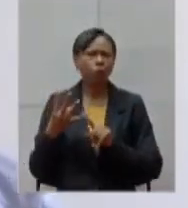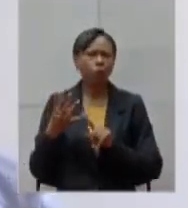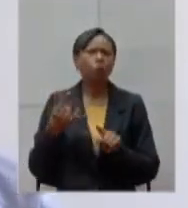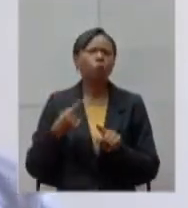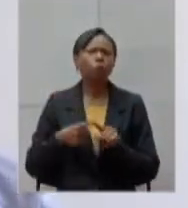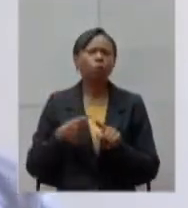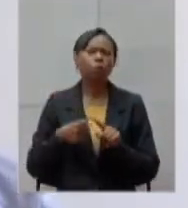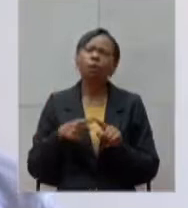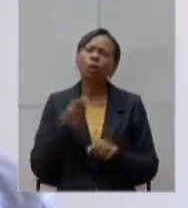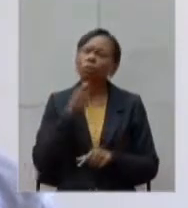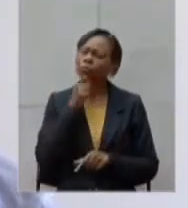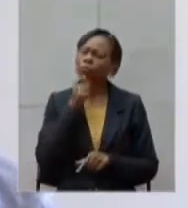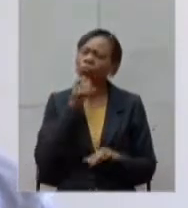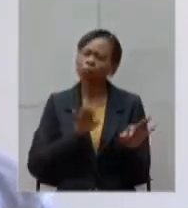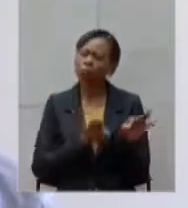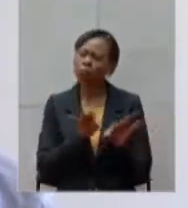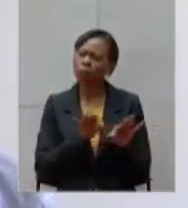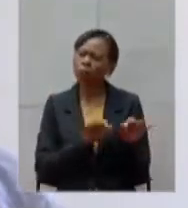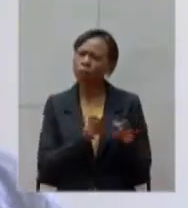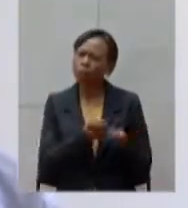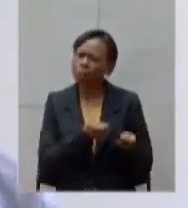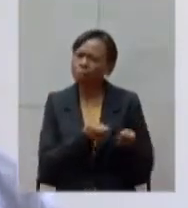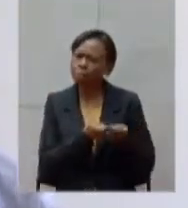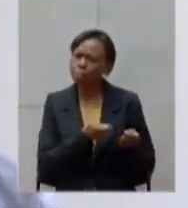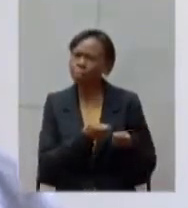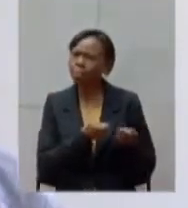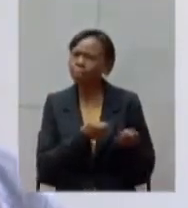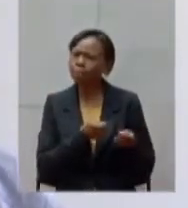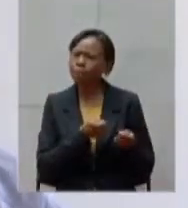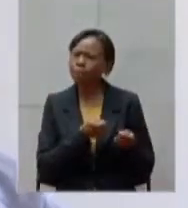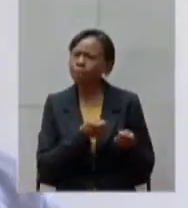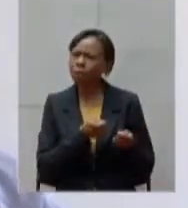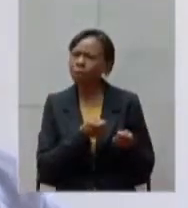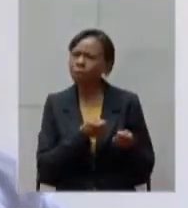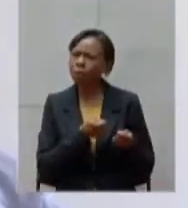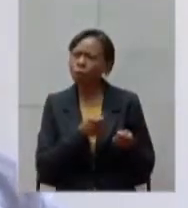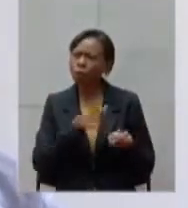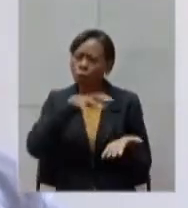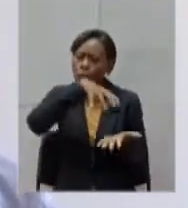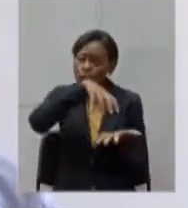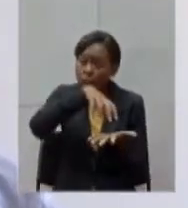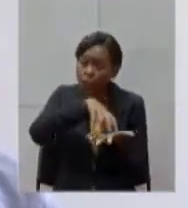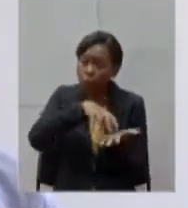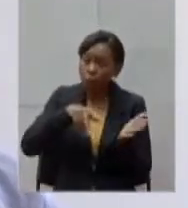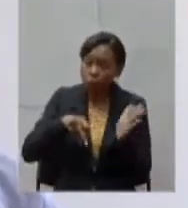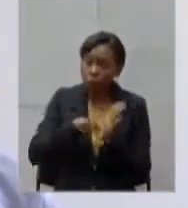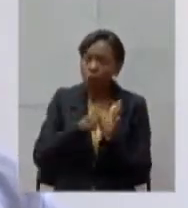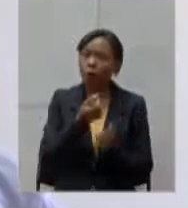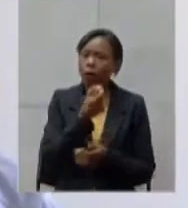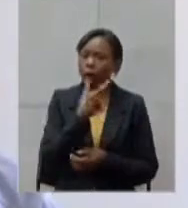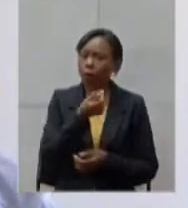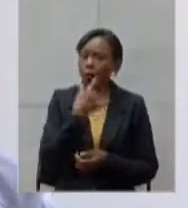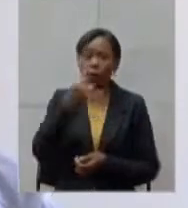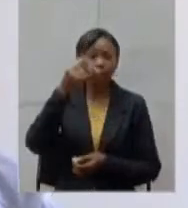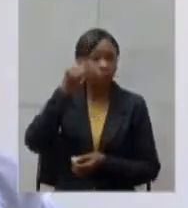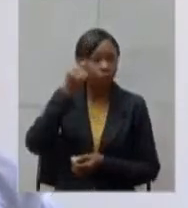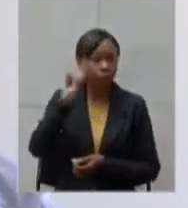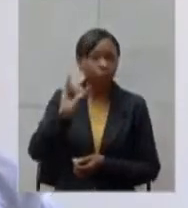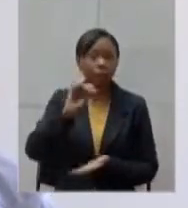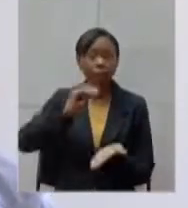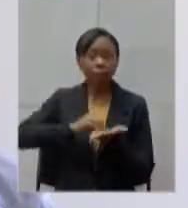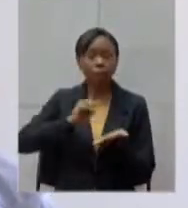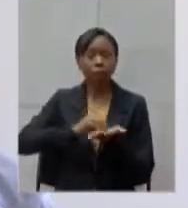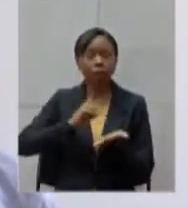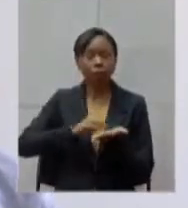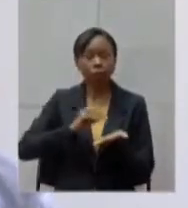plano de contingência envolvendo por exemplo uma central de medicamentos para evitar a falta de medicamentos